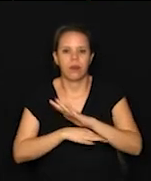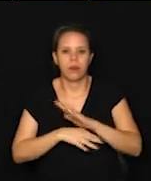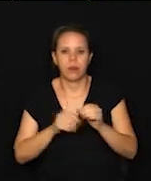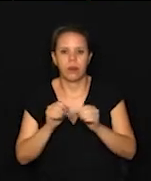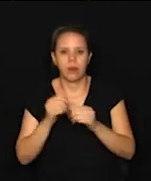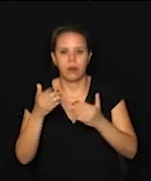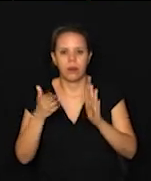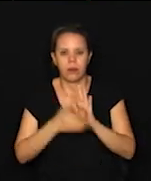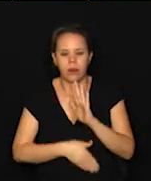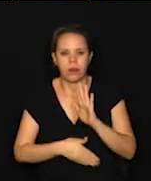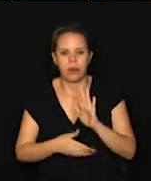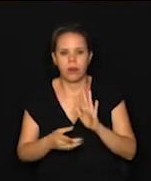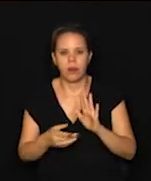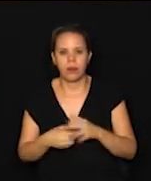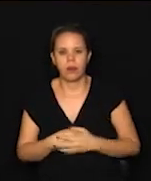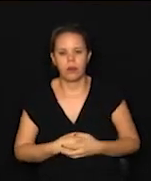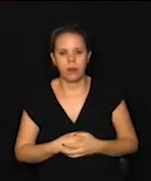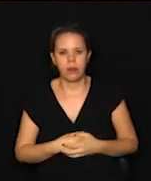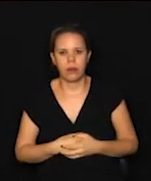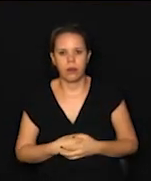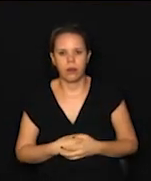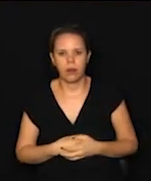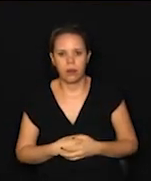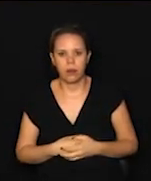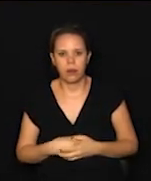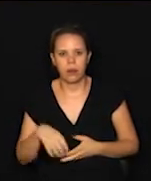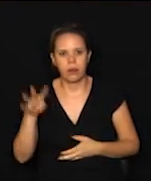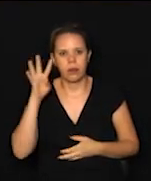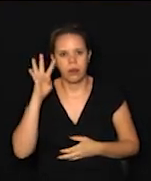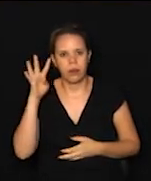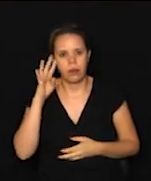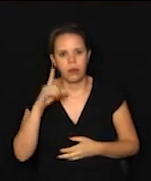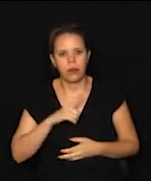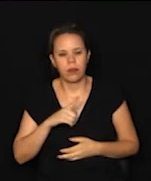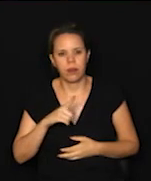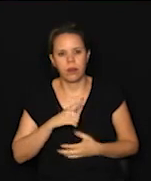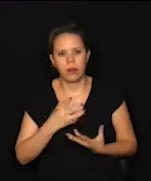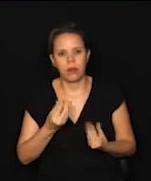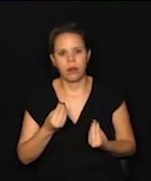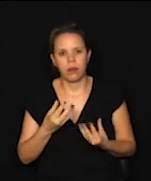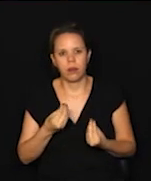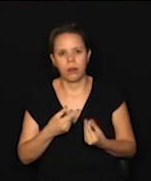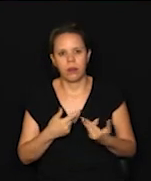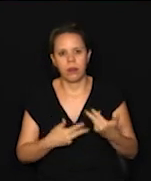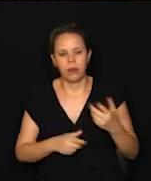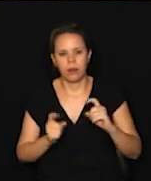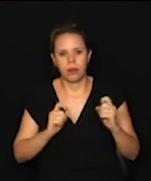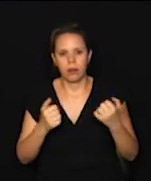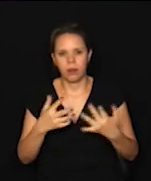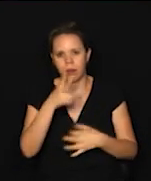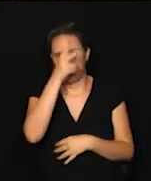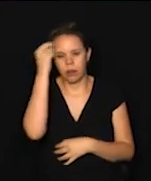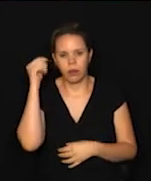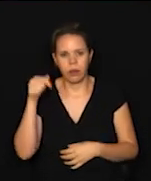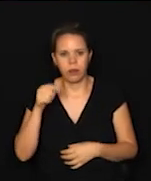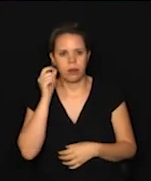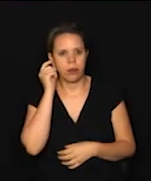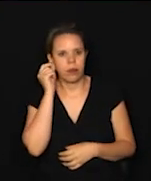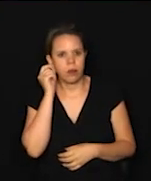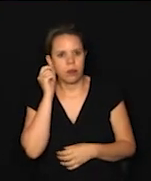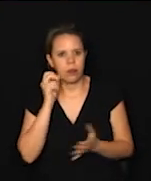fazer essa prestação de contas. E na quarta-feira nós teremos inúmeras audiências públicas